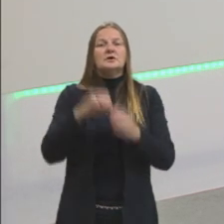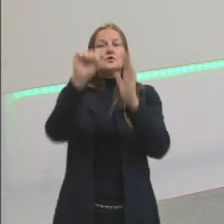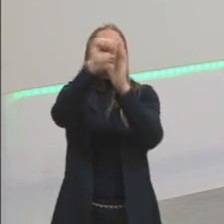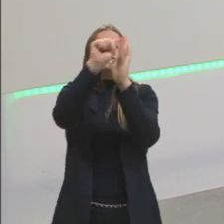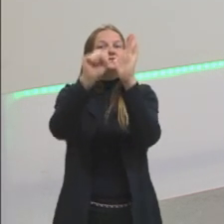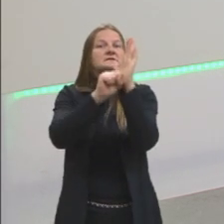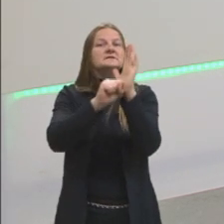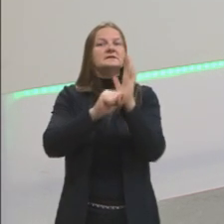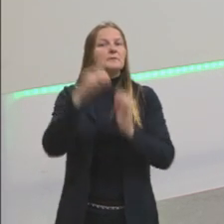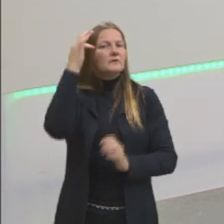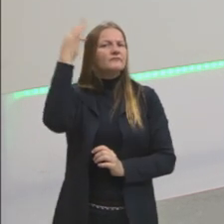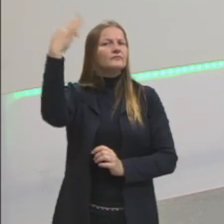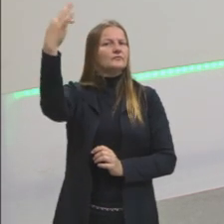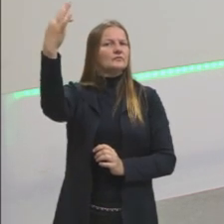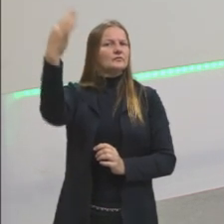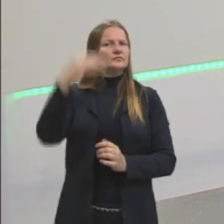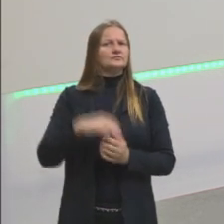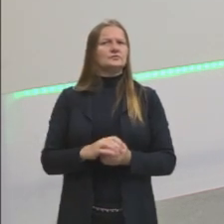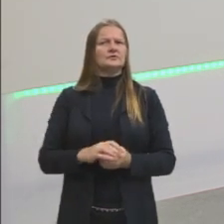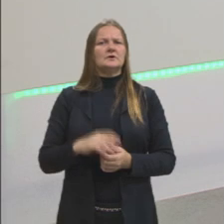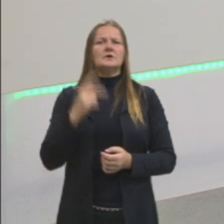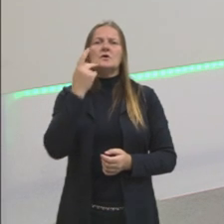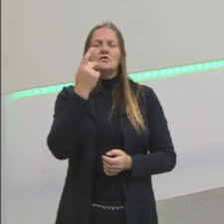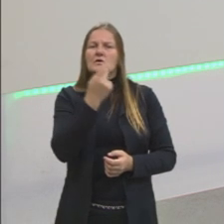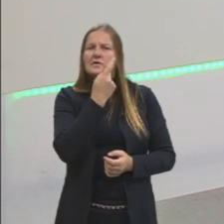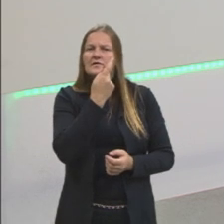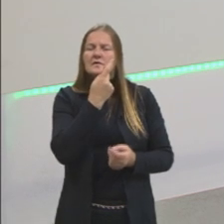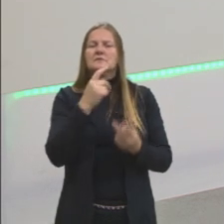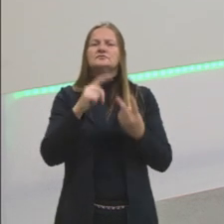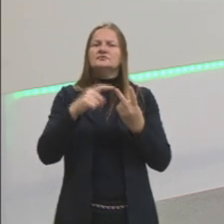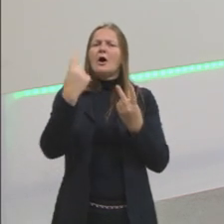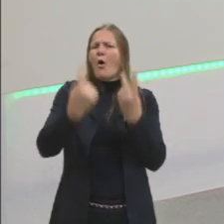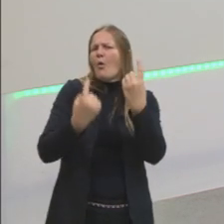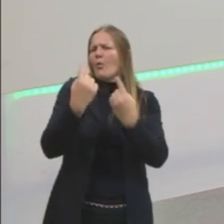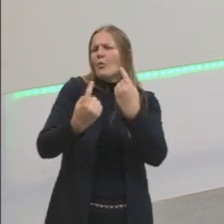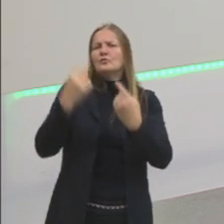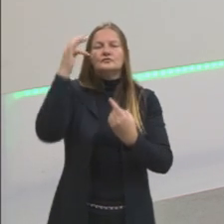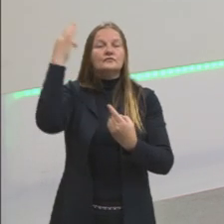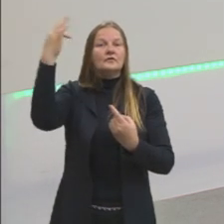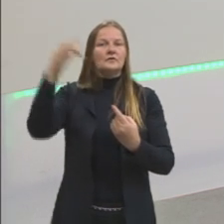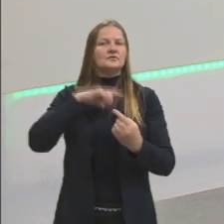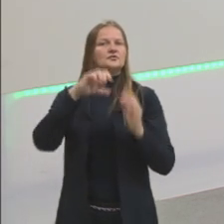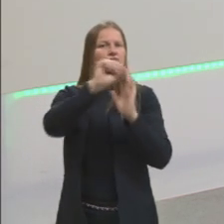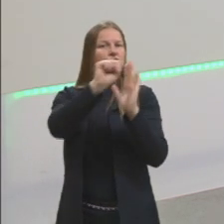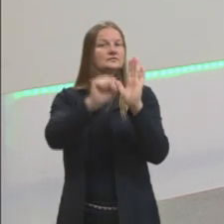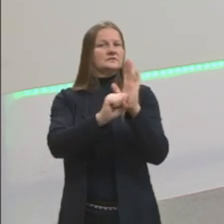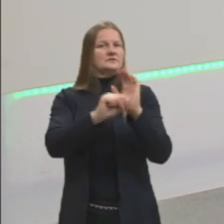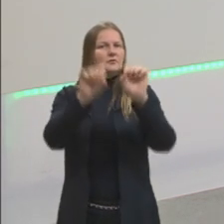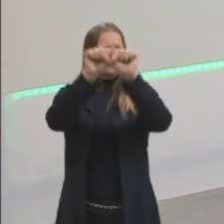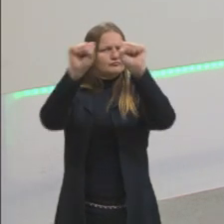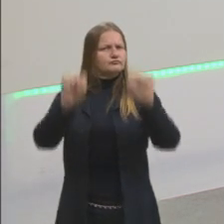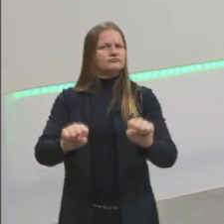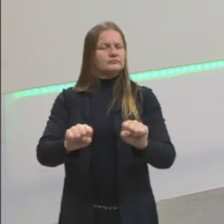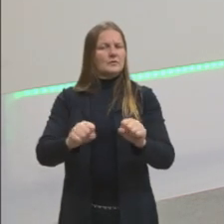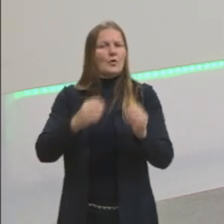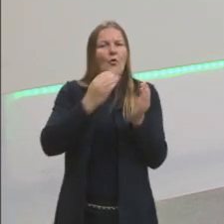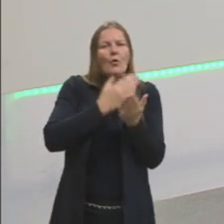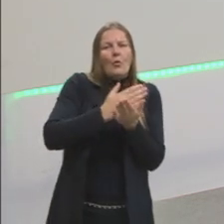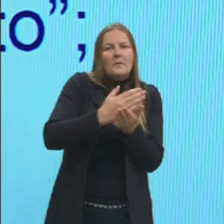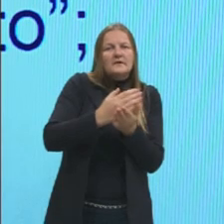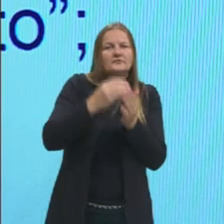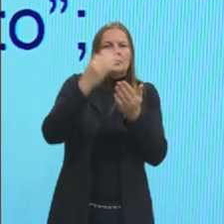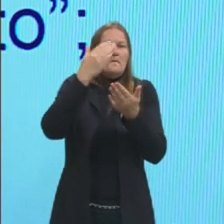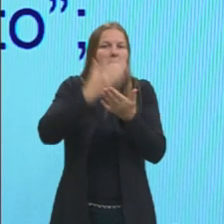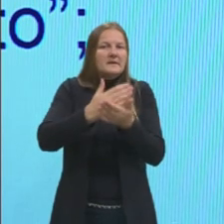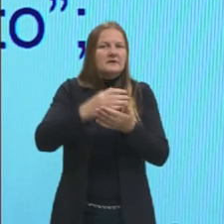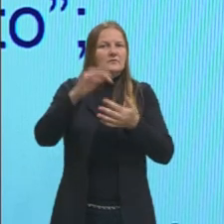filosófico. O Descartes, Kant, então tem alguns filósofos que criam um sistema que tem um começo, um meio e um fim. Esse é